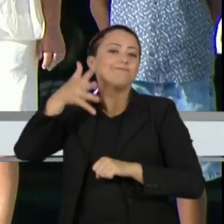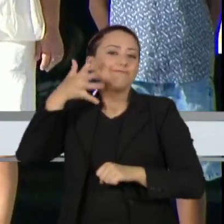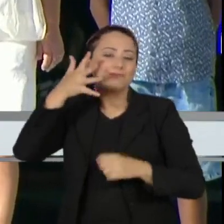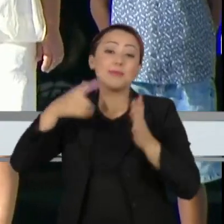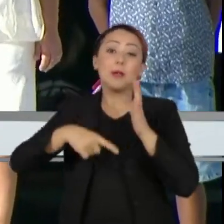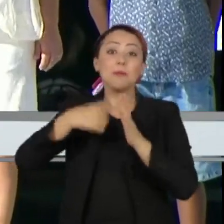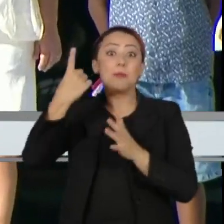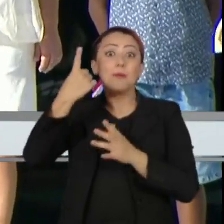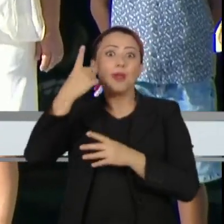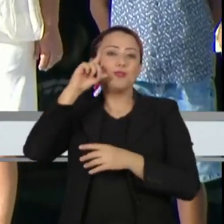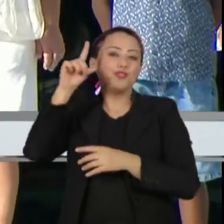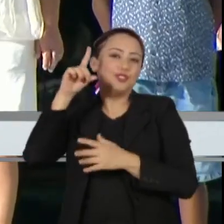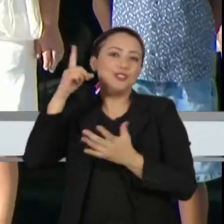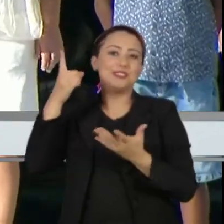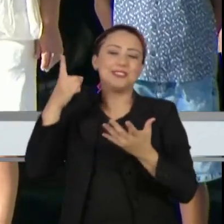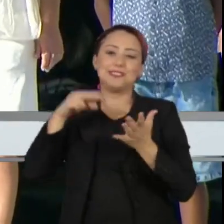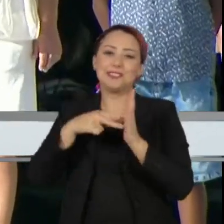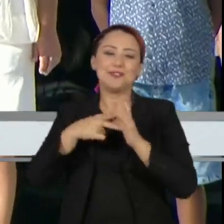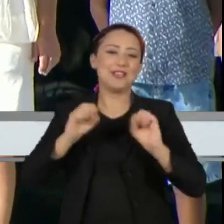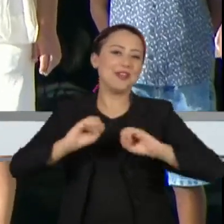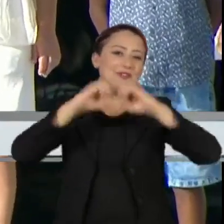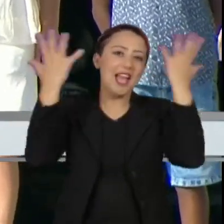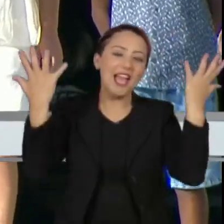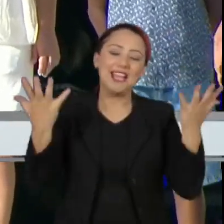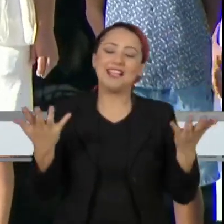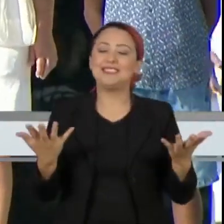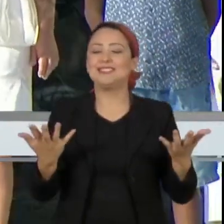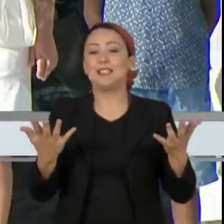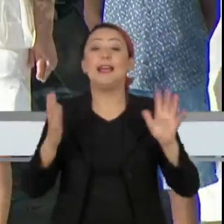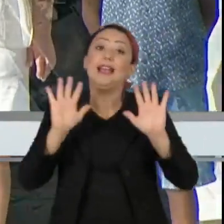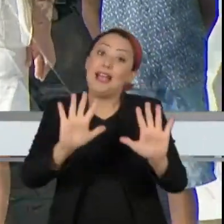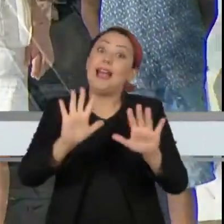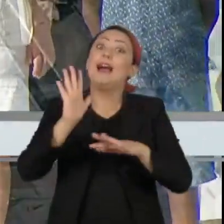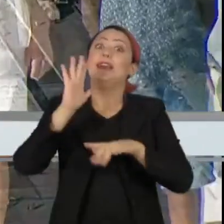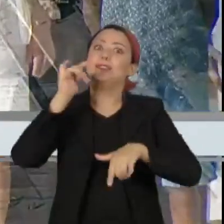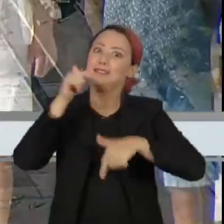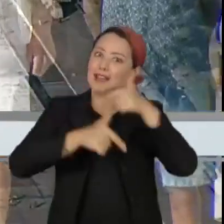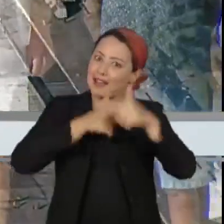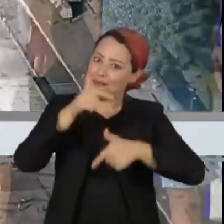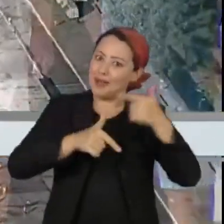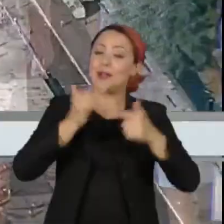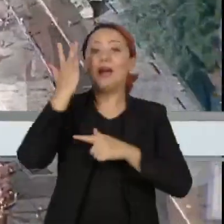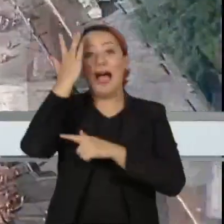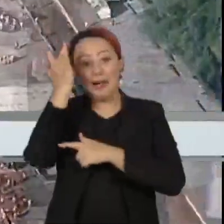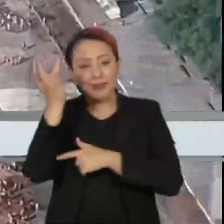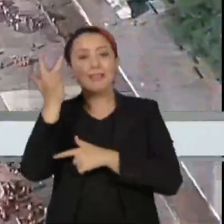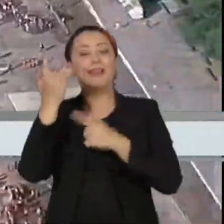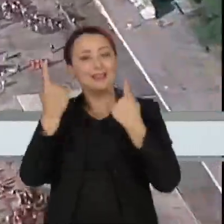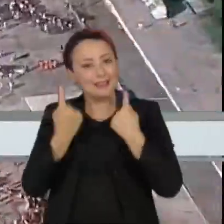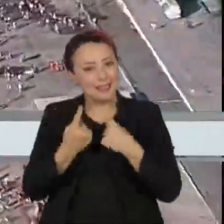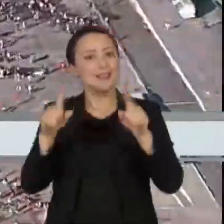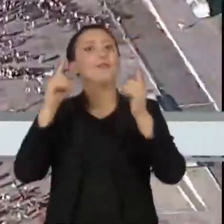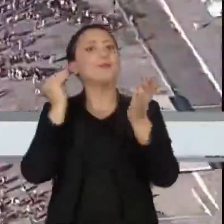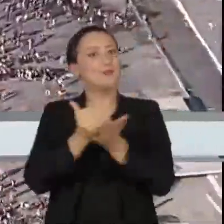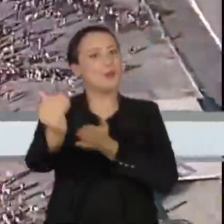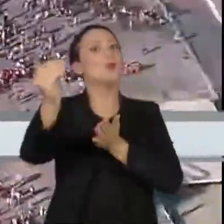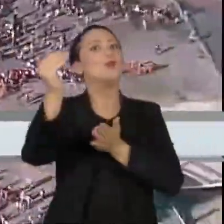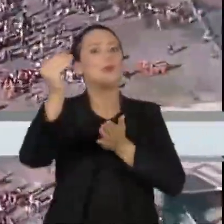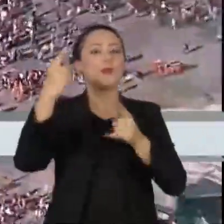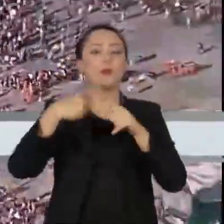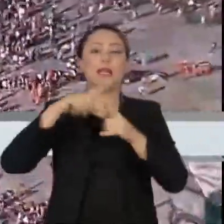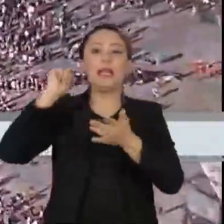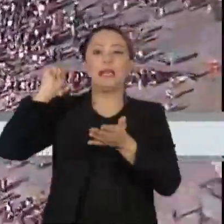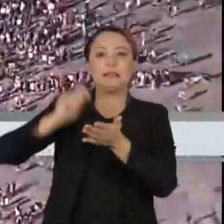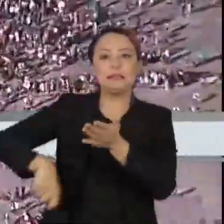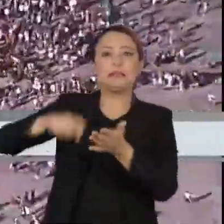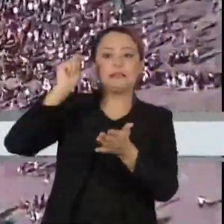alegria, congraçamento. Aí, amanhã já começam os grandes desafios, né? Que é a assinatura de